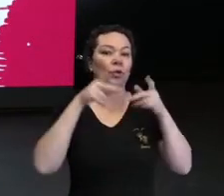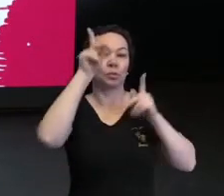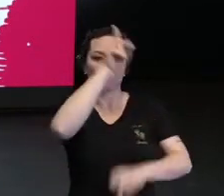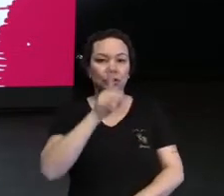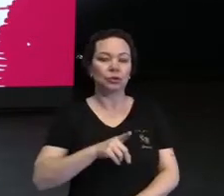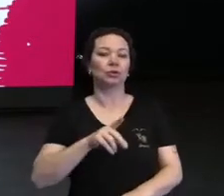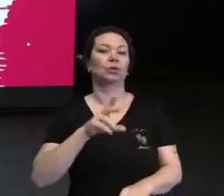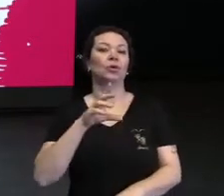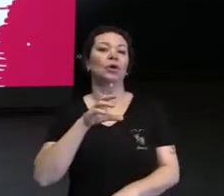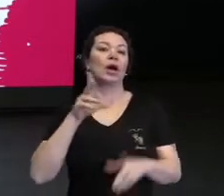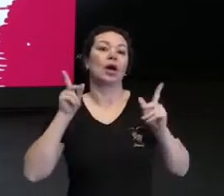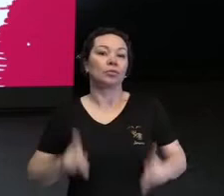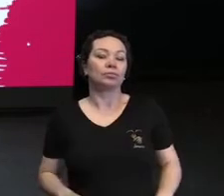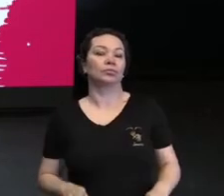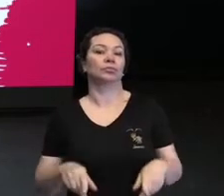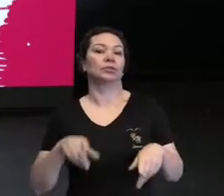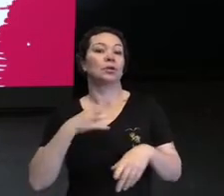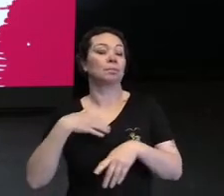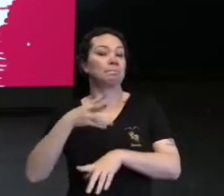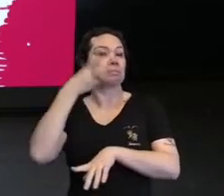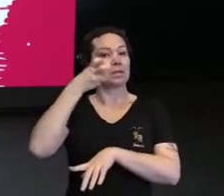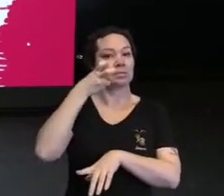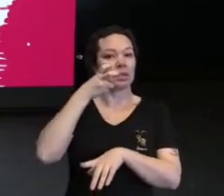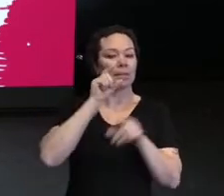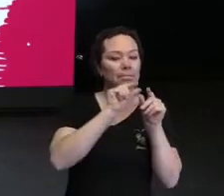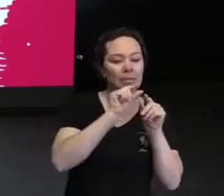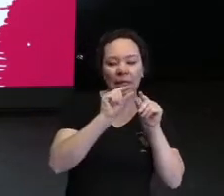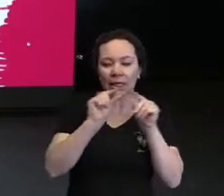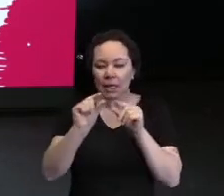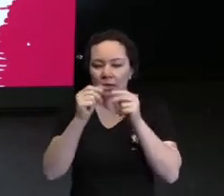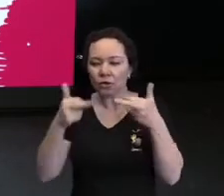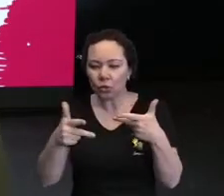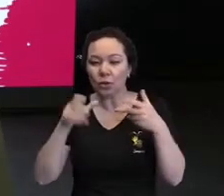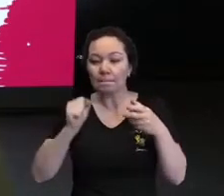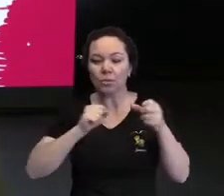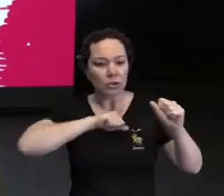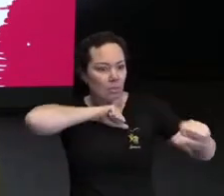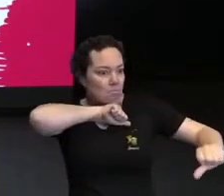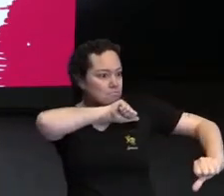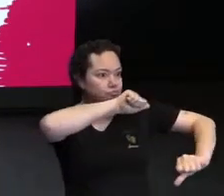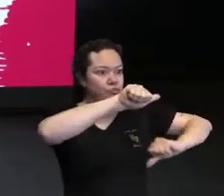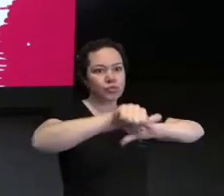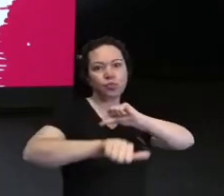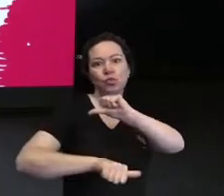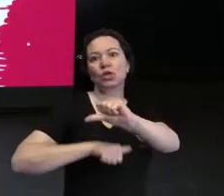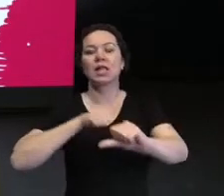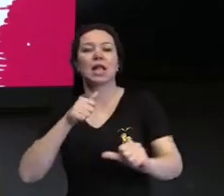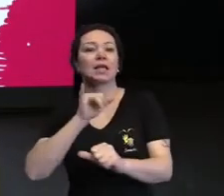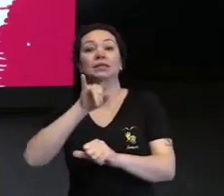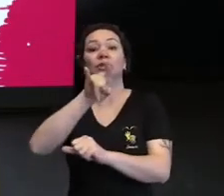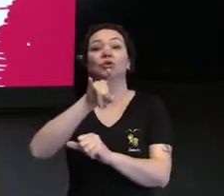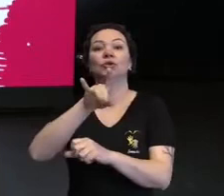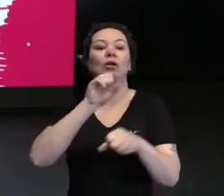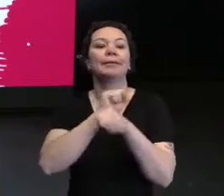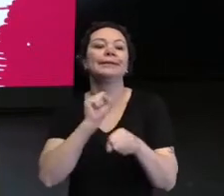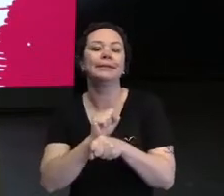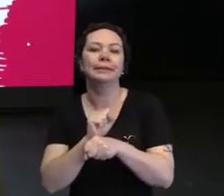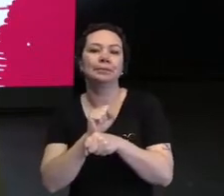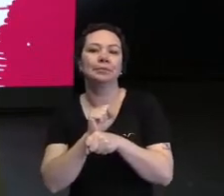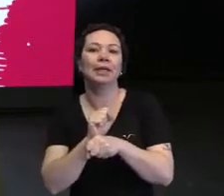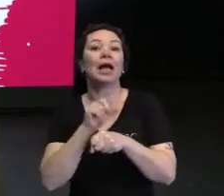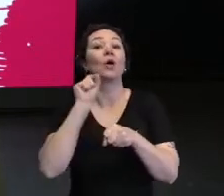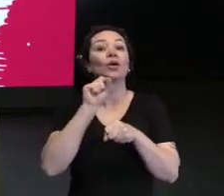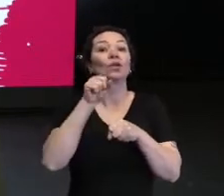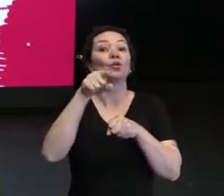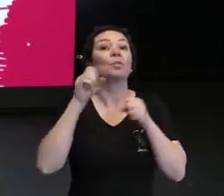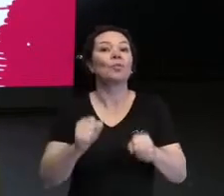onde eu vi que pequenas atitudes podem ser transformadoras em grandes escalas se a gente não deixar para fazer amanhã o que a gente pode